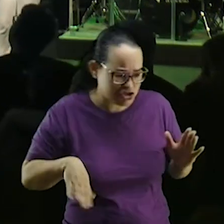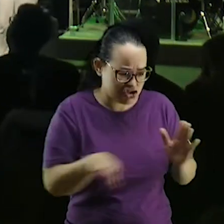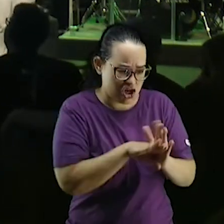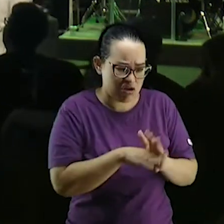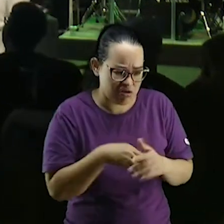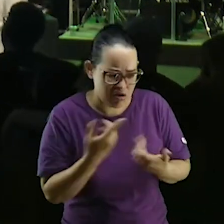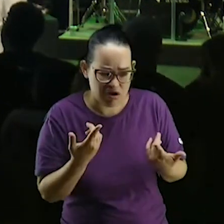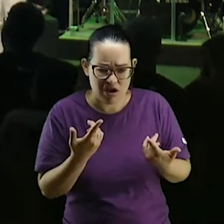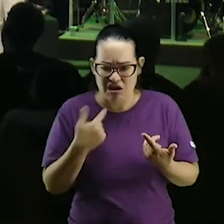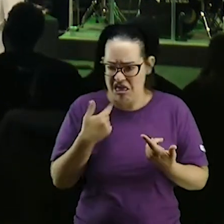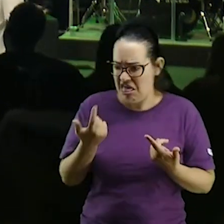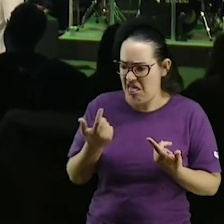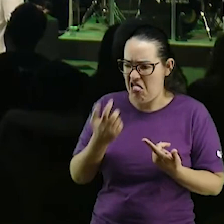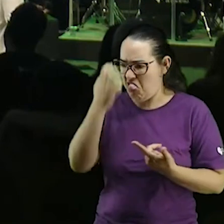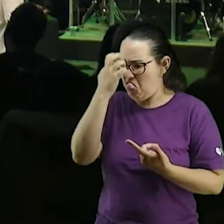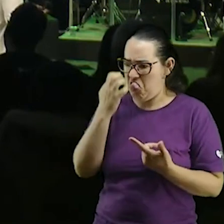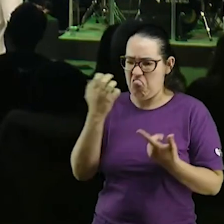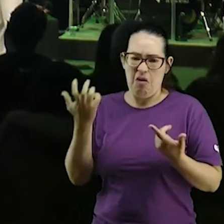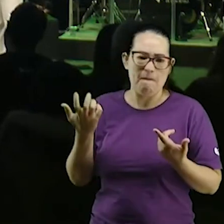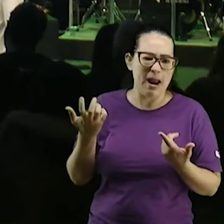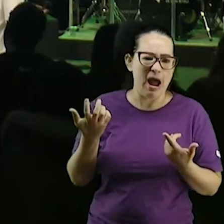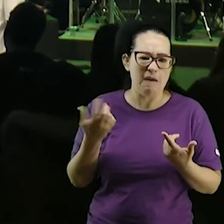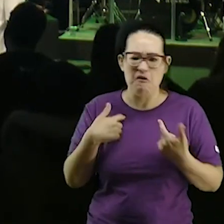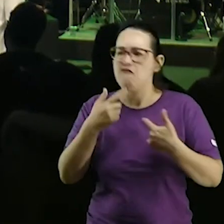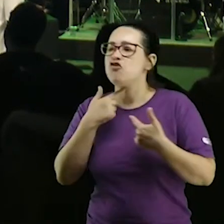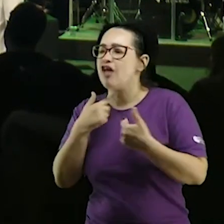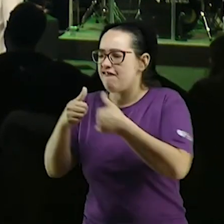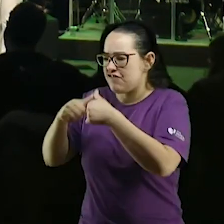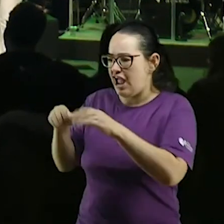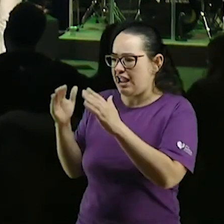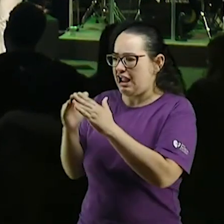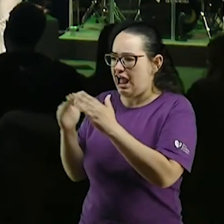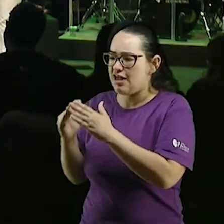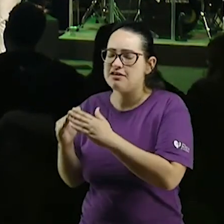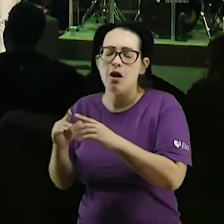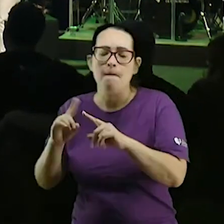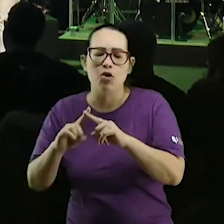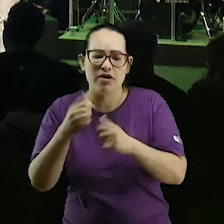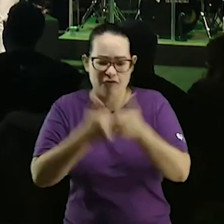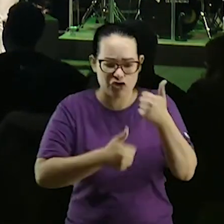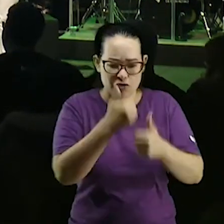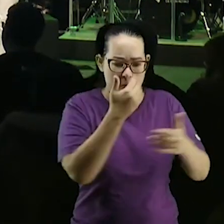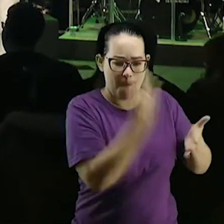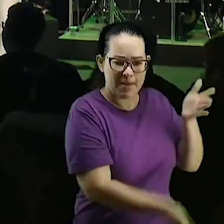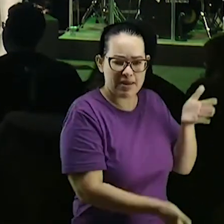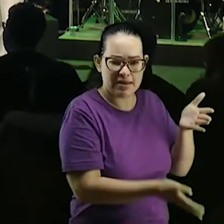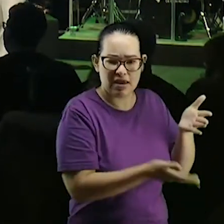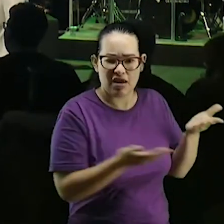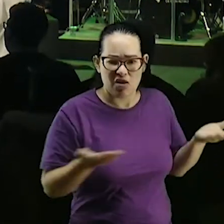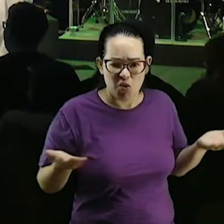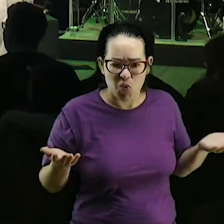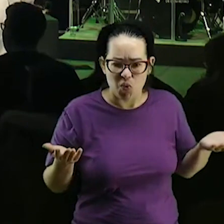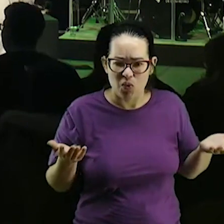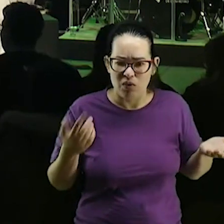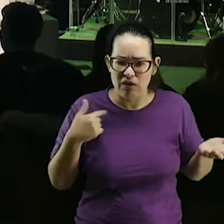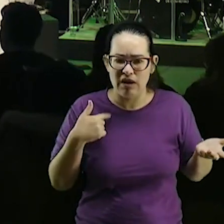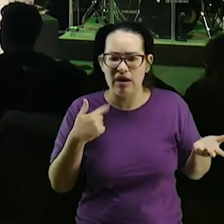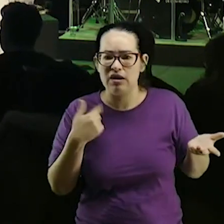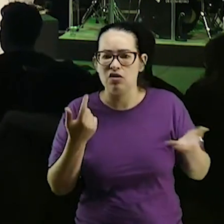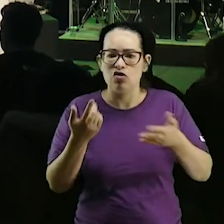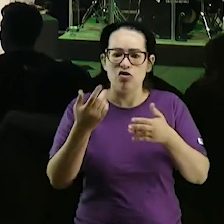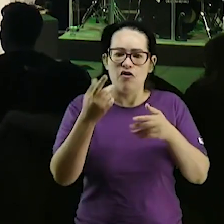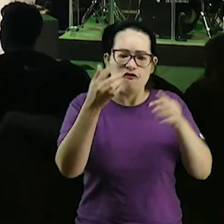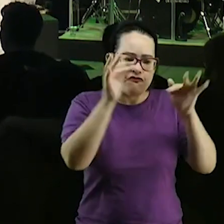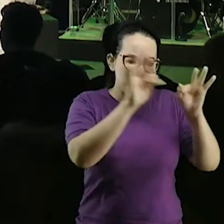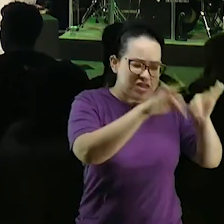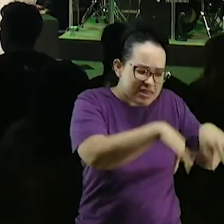cabeça cheia ele queria ter ficado em casa porque o time dele foi para a final e ele perdeu os pelos foi para a prorrogação sai que todo